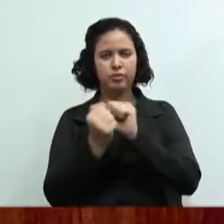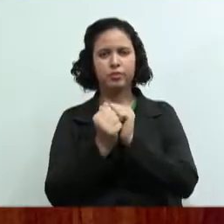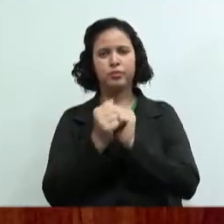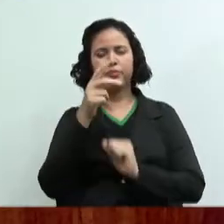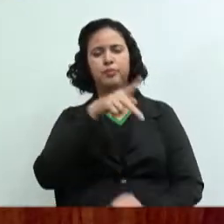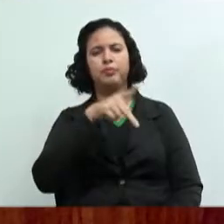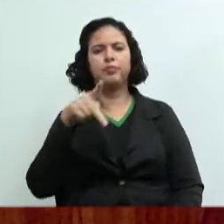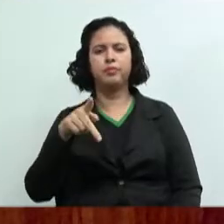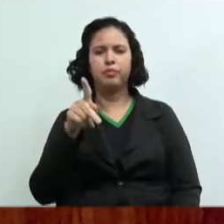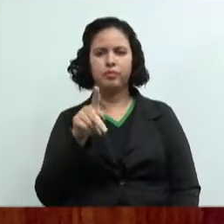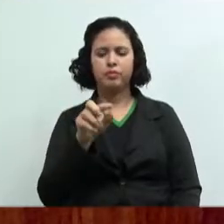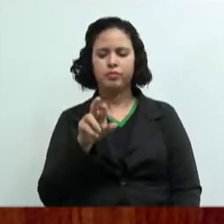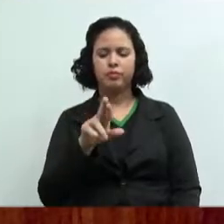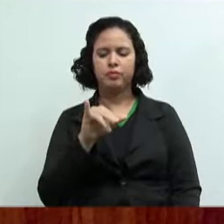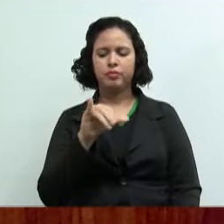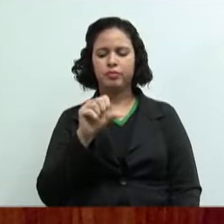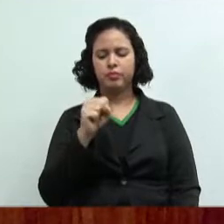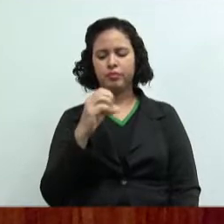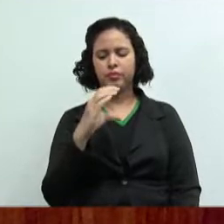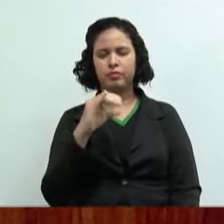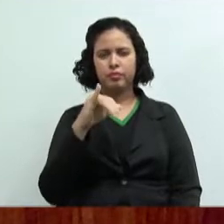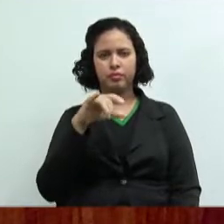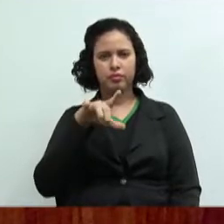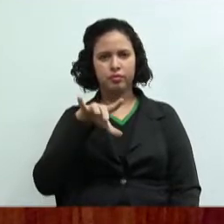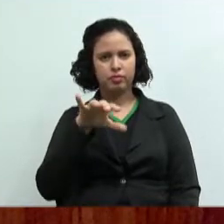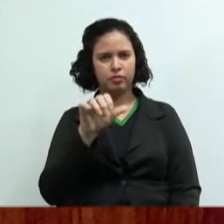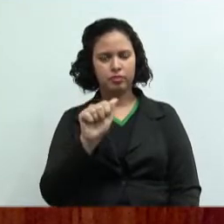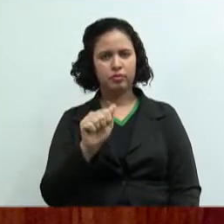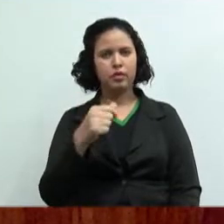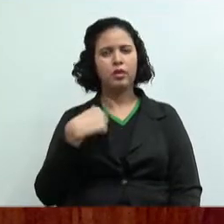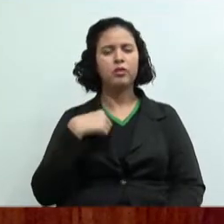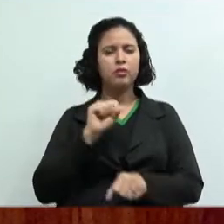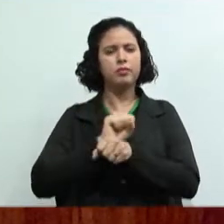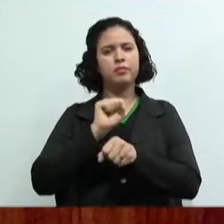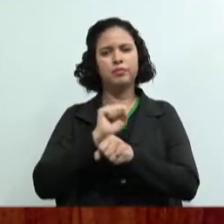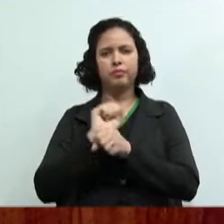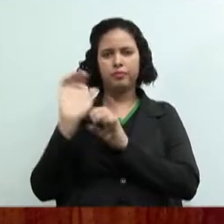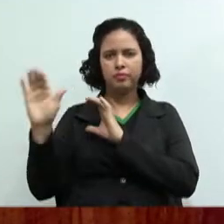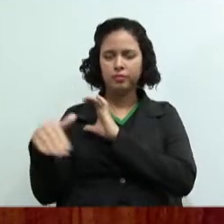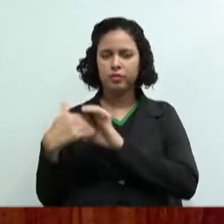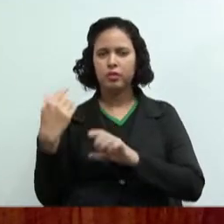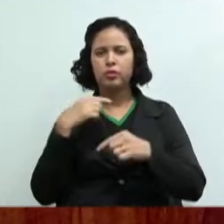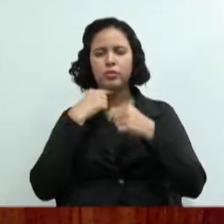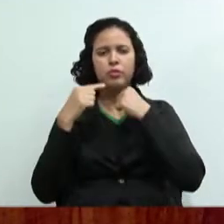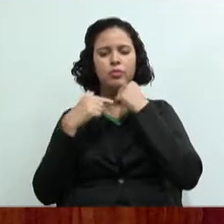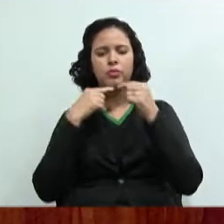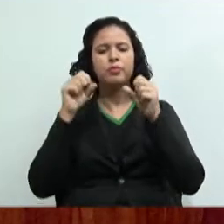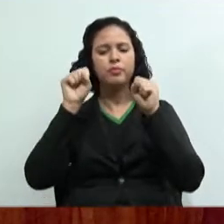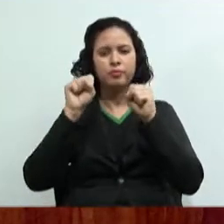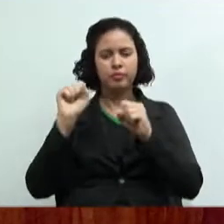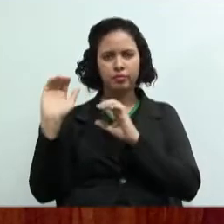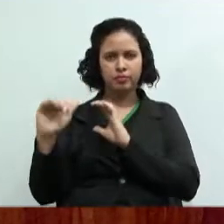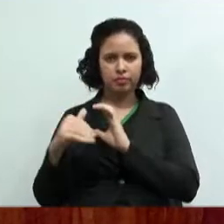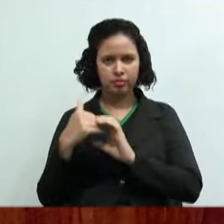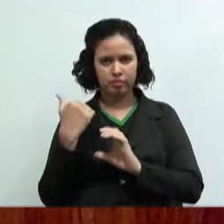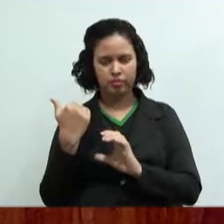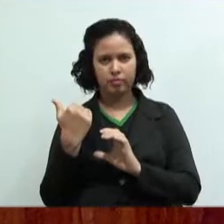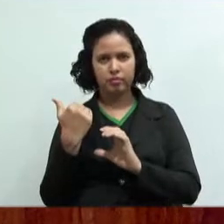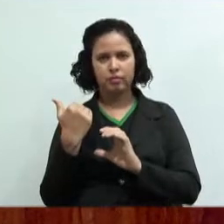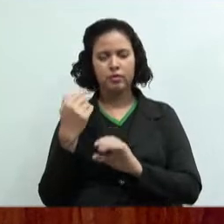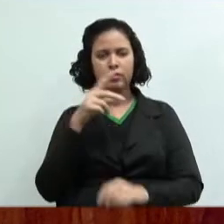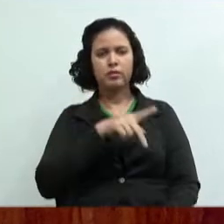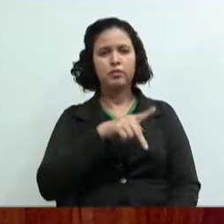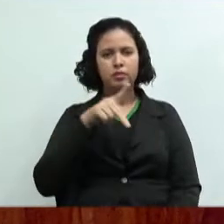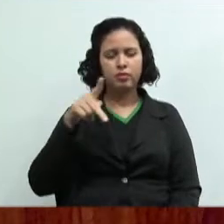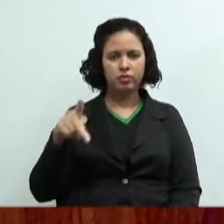tudo bem? Já estou aqui no chat esperando a participação de vocês, tá certo? Qualquer dúvidas, eu estou aqui bem ligada, então quando a professora Fernanda estiver